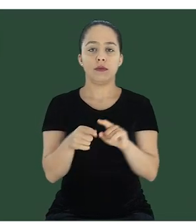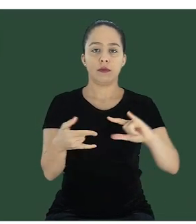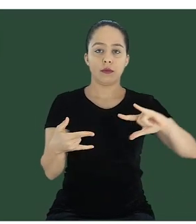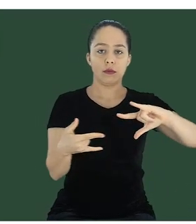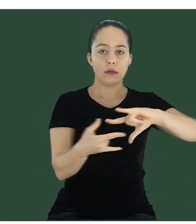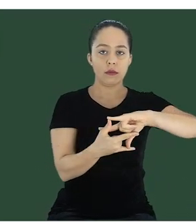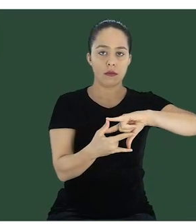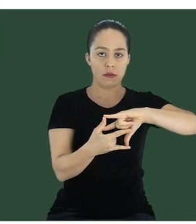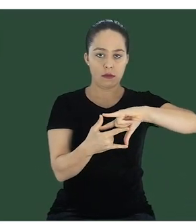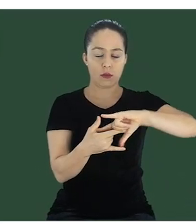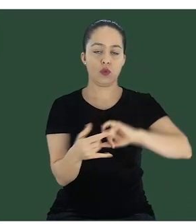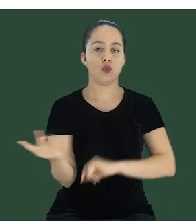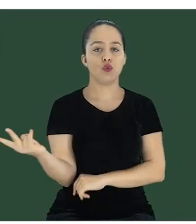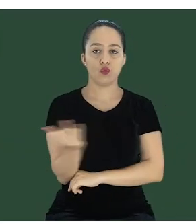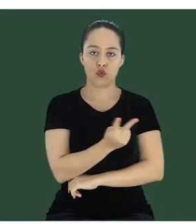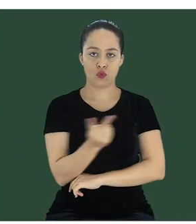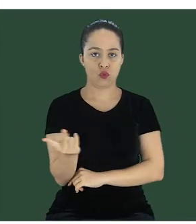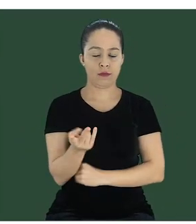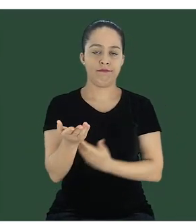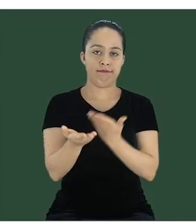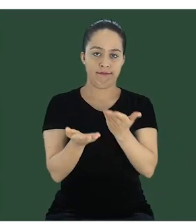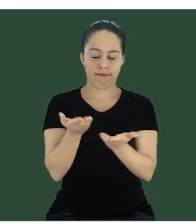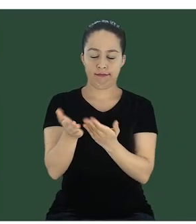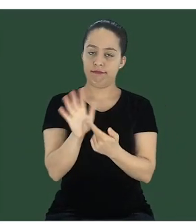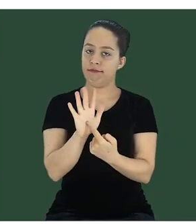Google quanto da Microsoft.